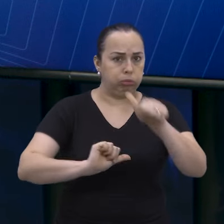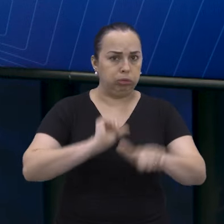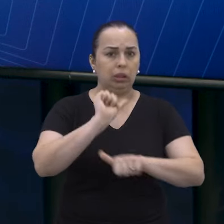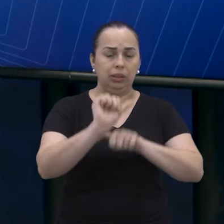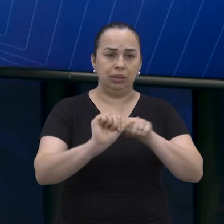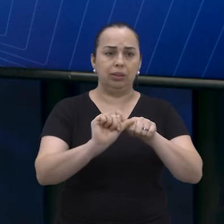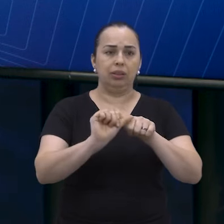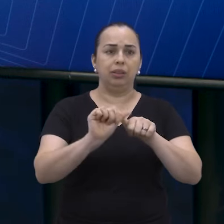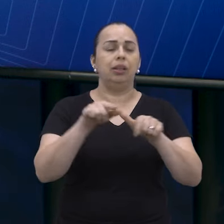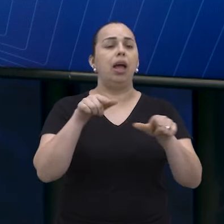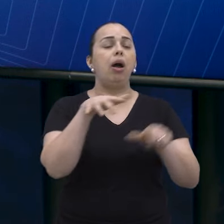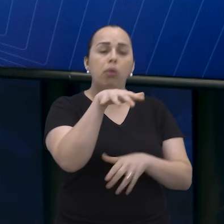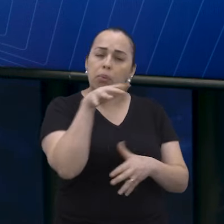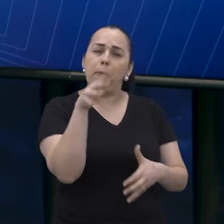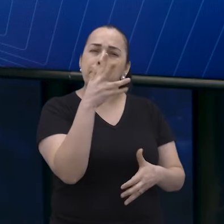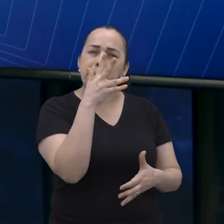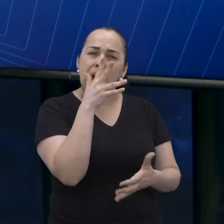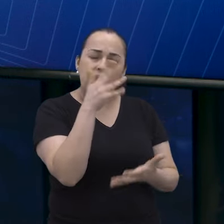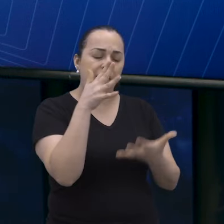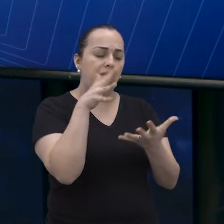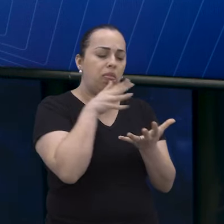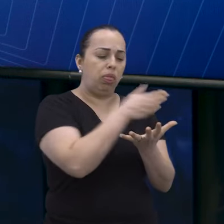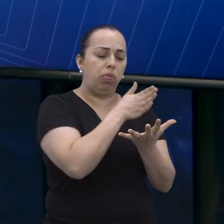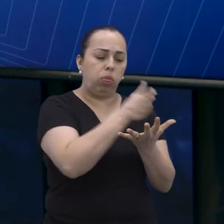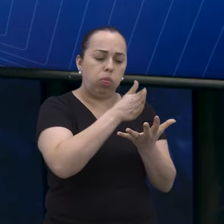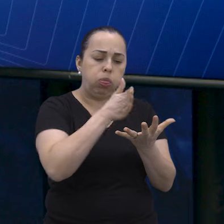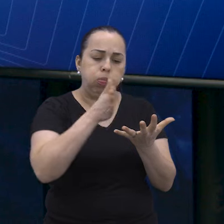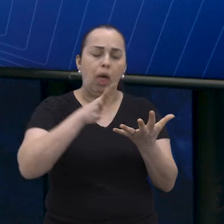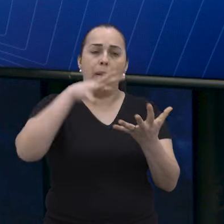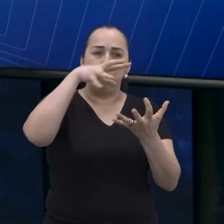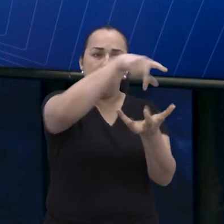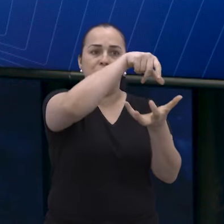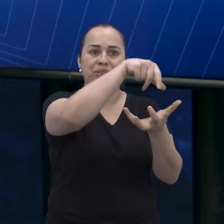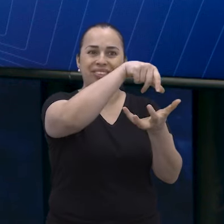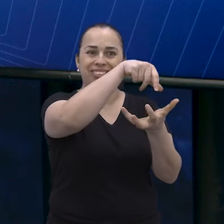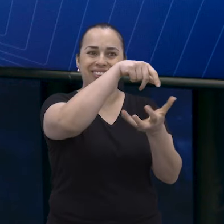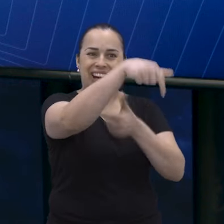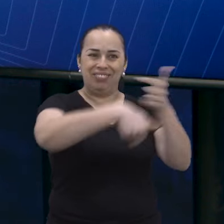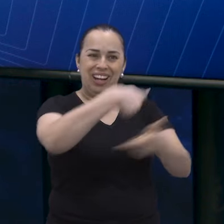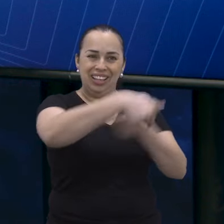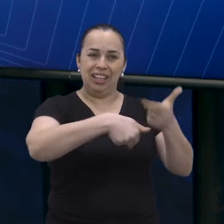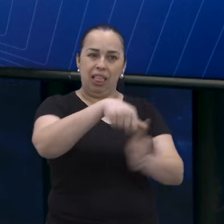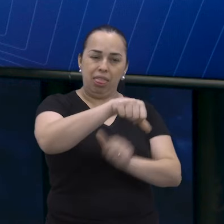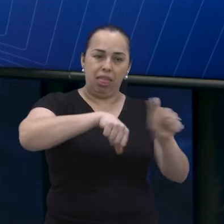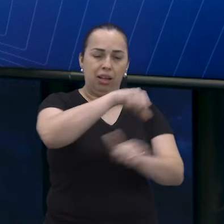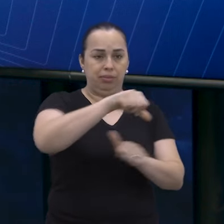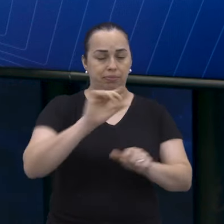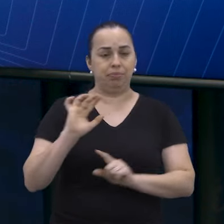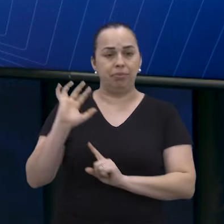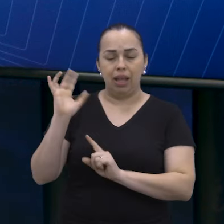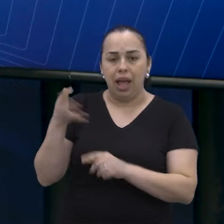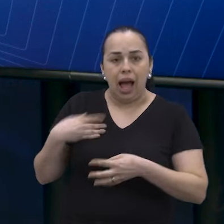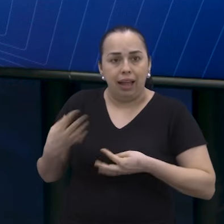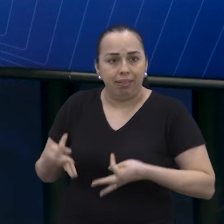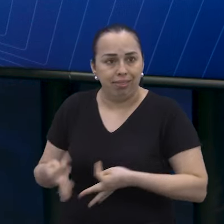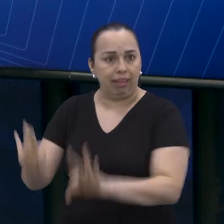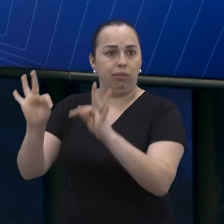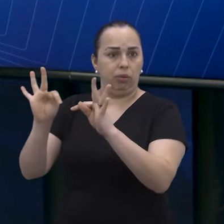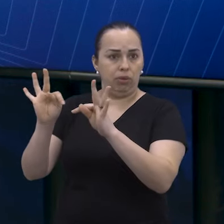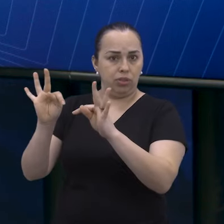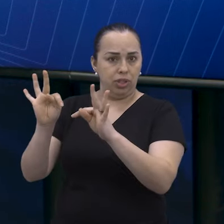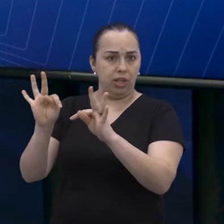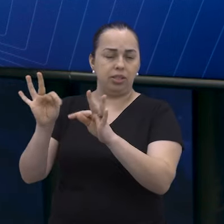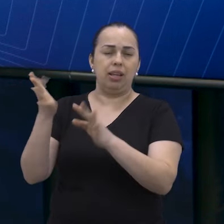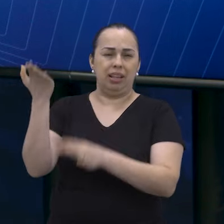conceito mais amplo, que é o mundo do trabalho, que também está em constante transformação. A tecnologia, acirrada principalmente